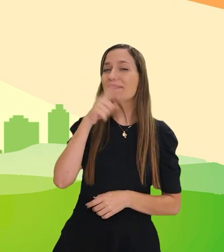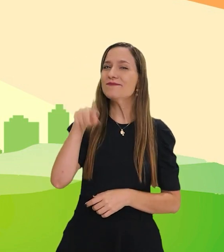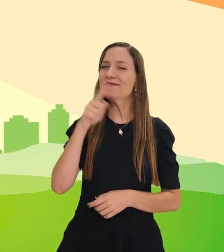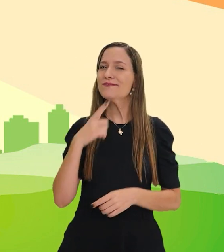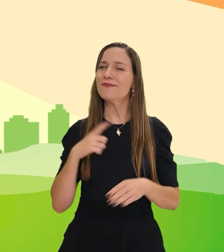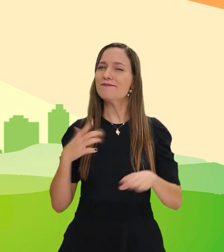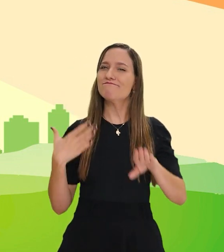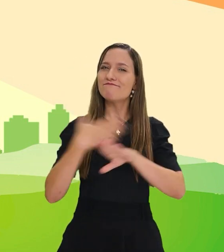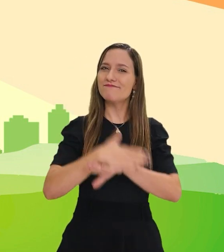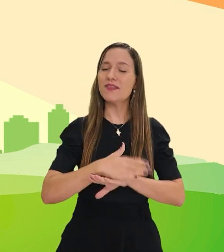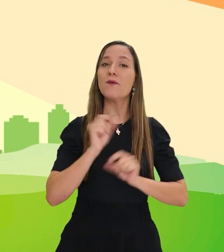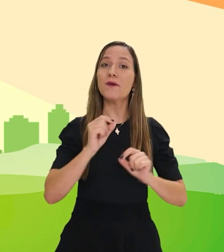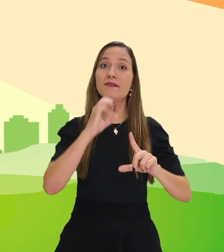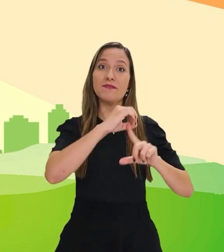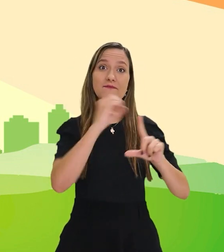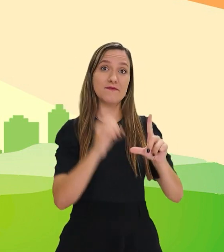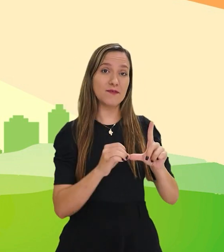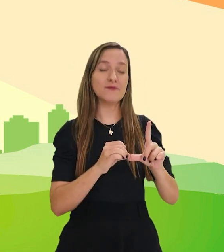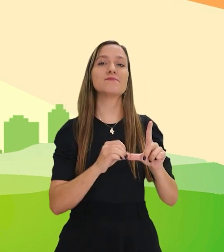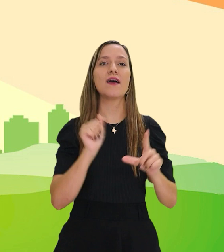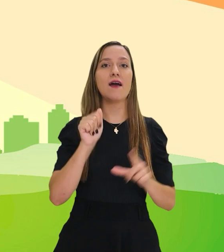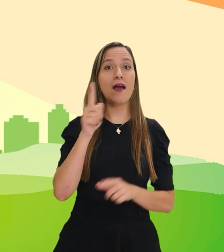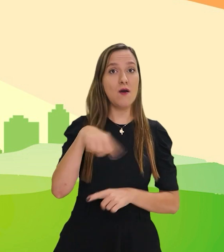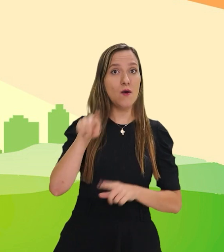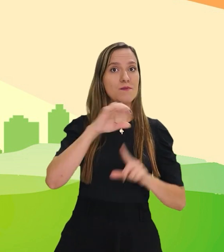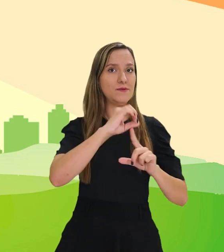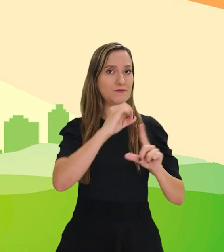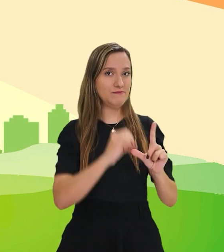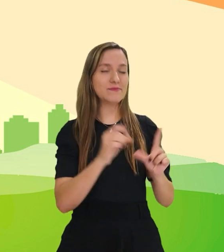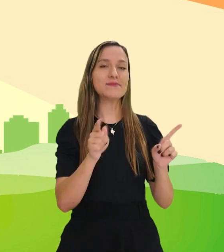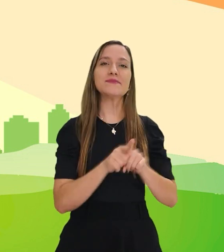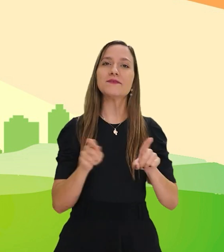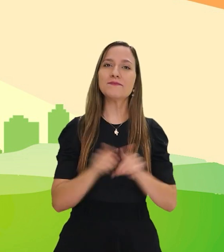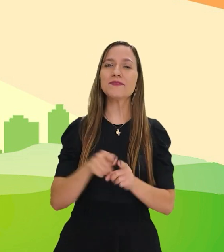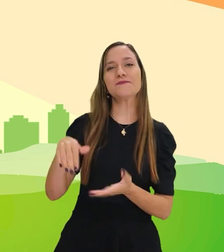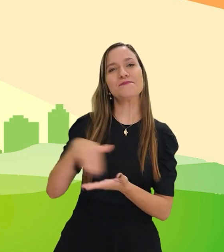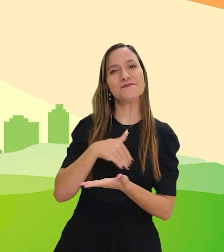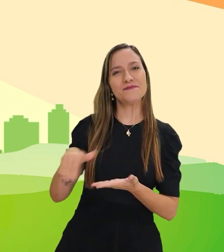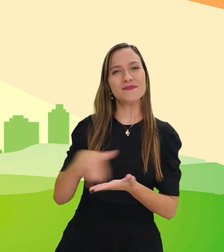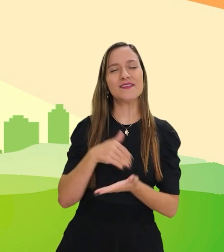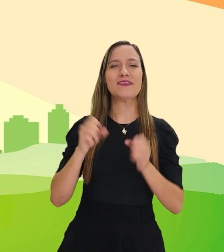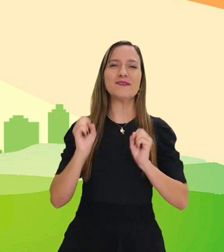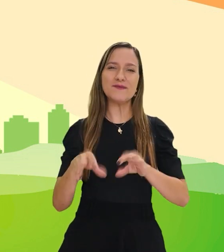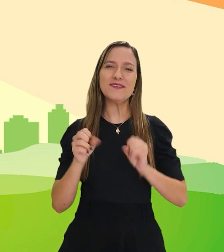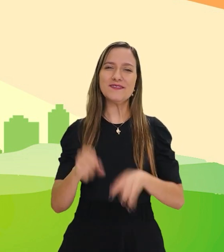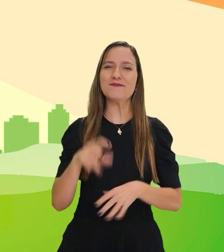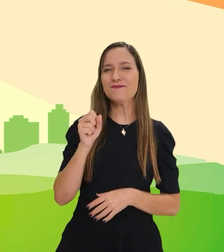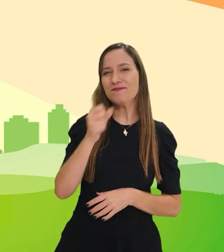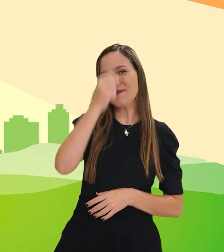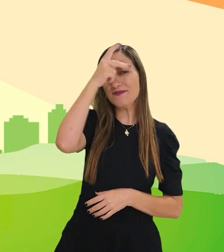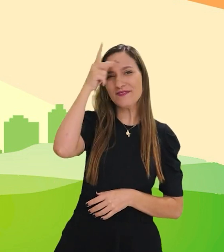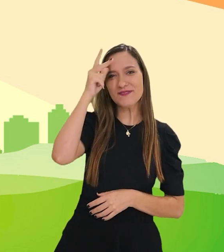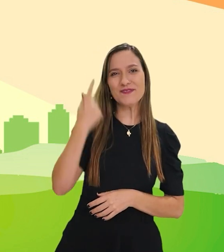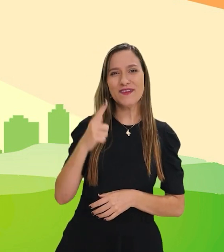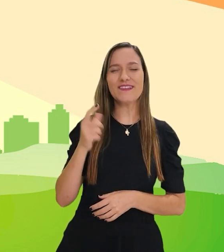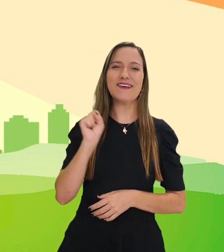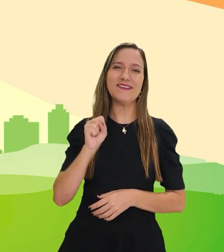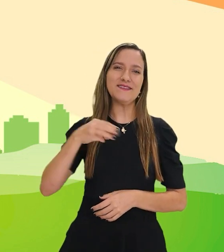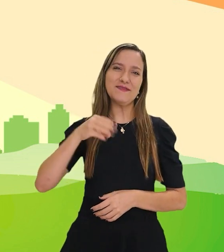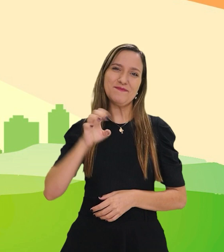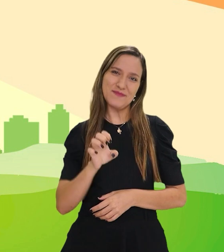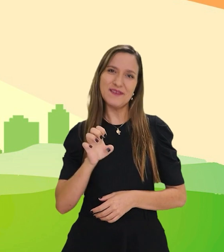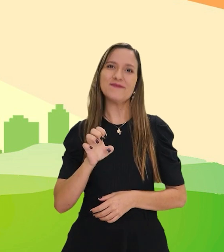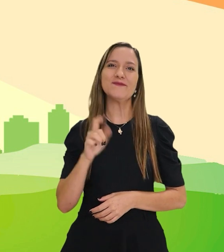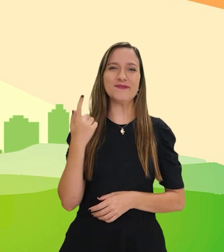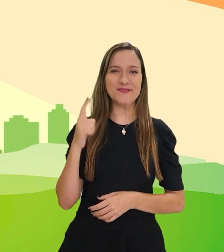conosco no Instagram, no canal da TV UFG, arroba TV UFG, e da Secretaria Municipal de Educação de